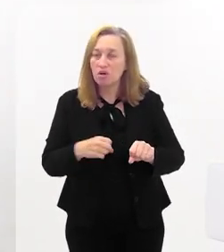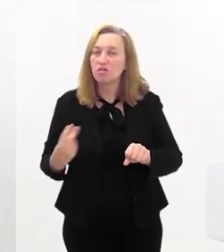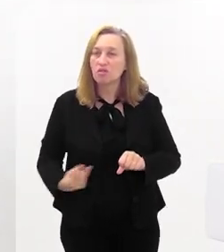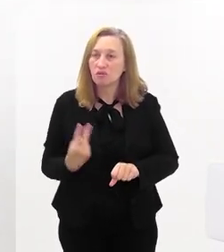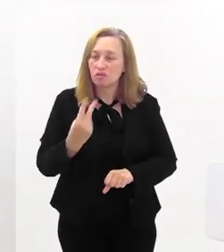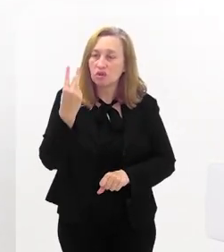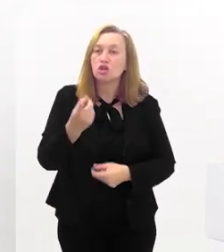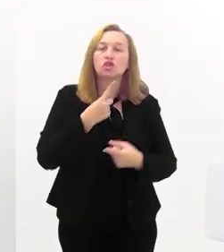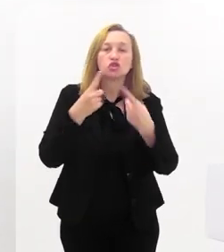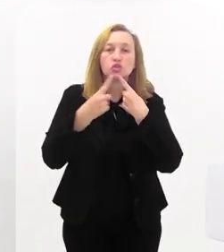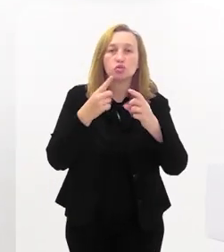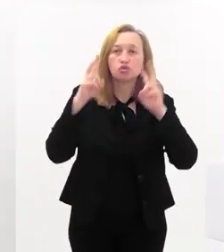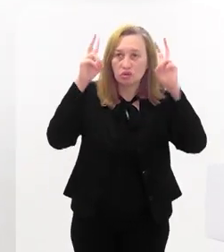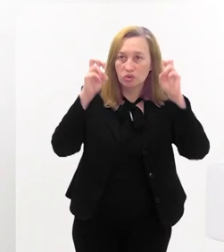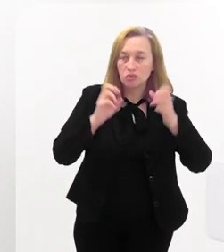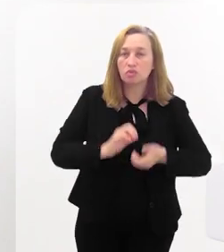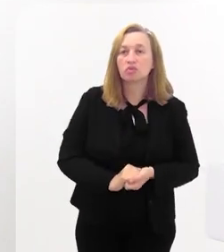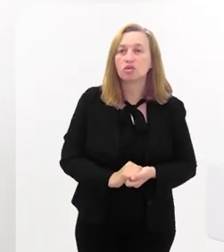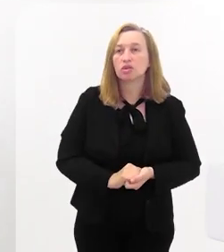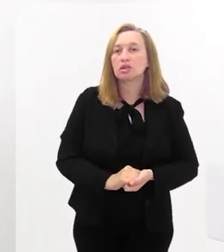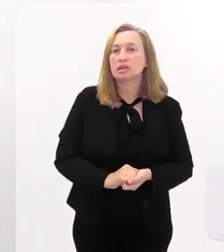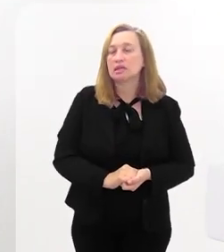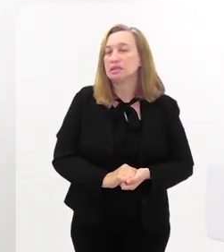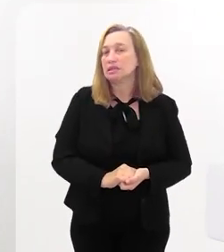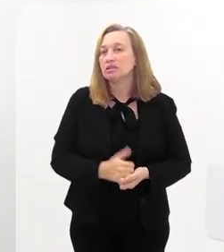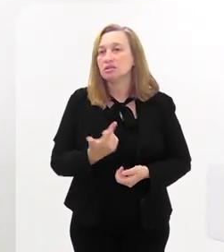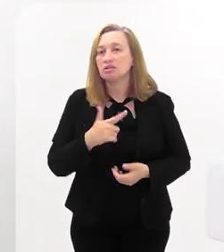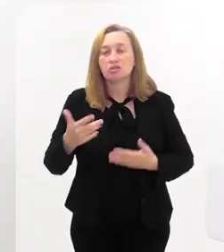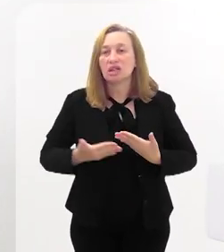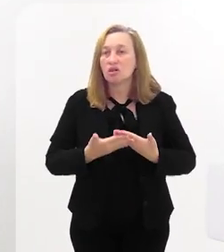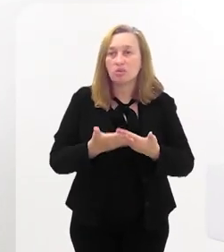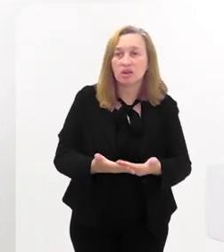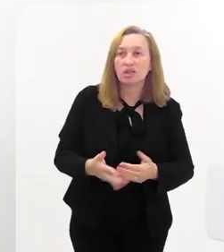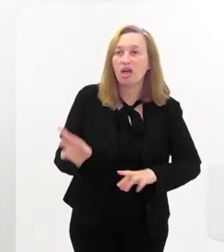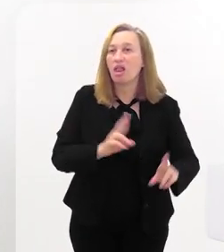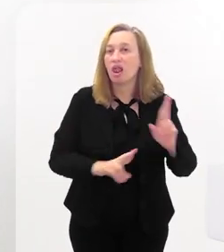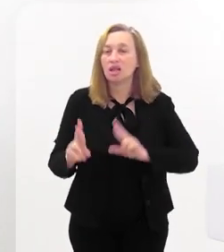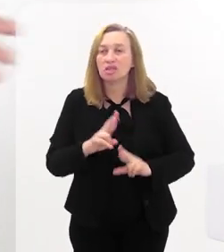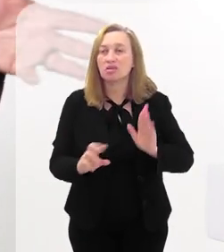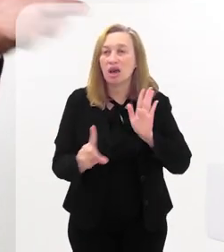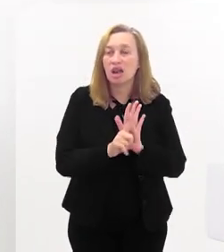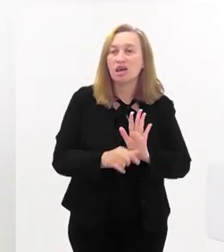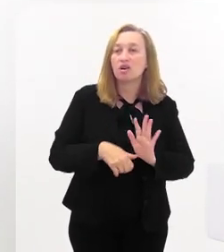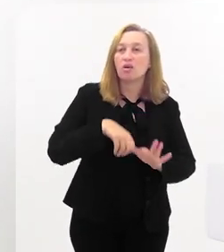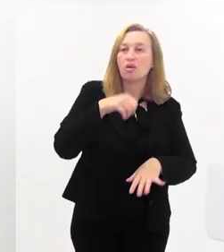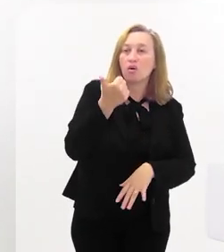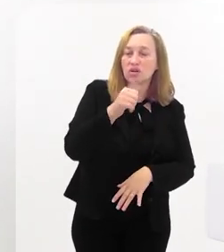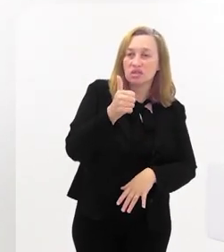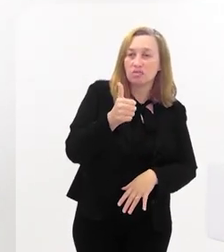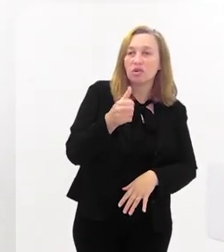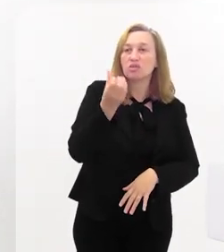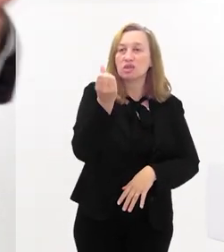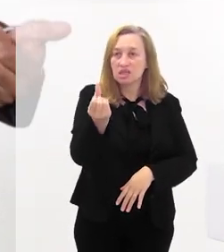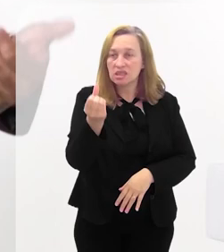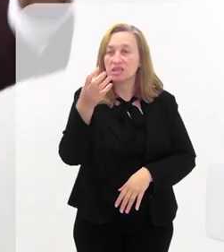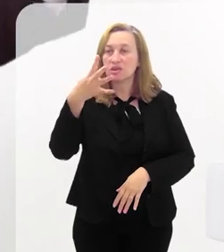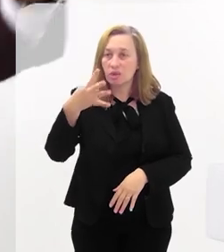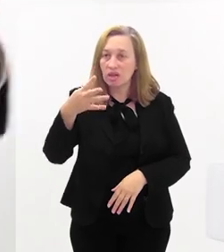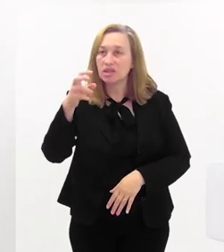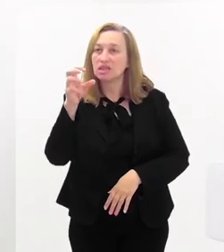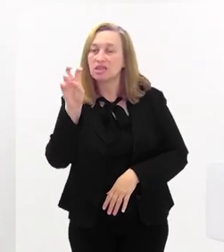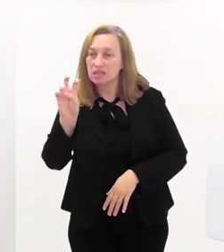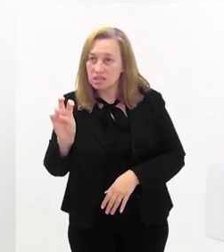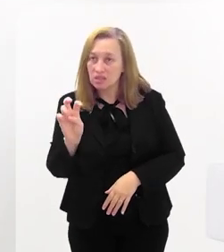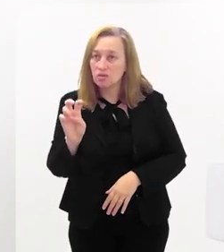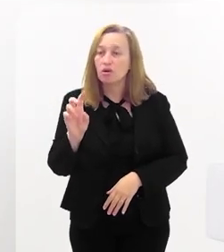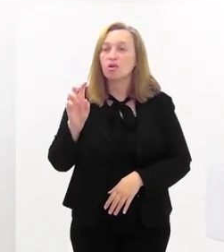ali você discute as questões, não tem encaminhamento em relação à lei 11.645 que substituiu, como